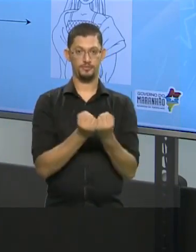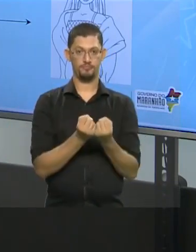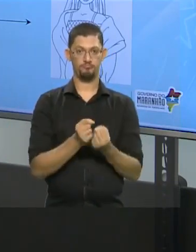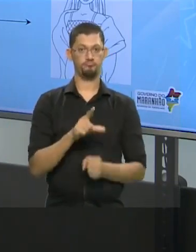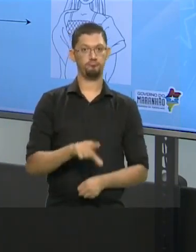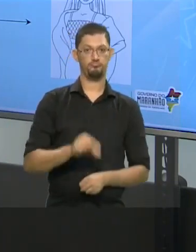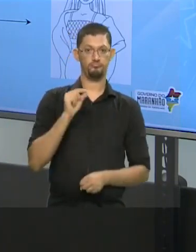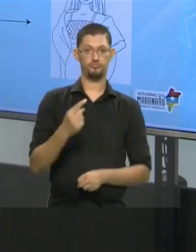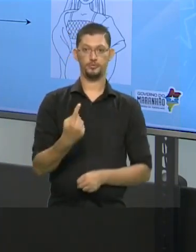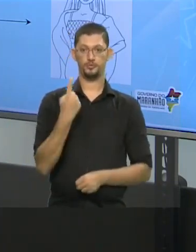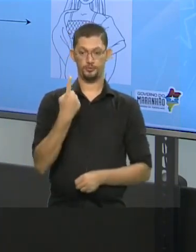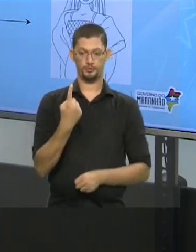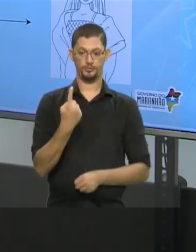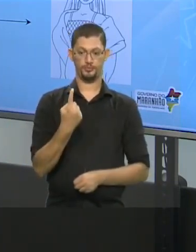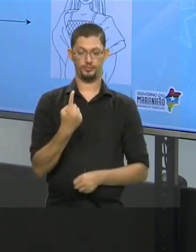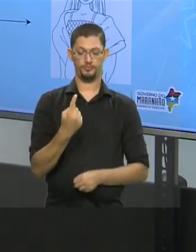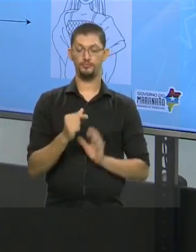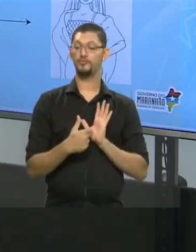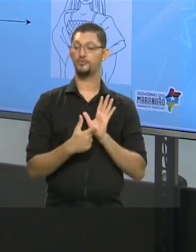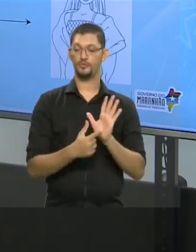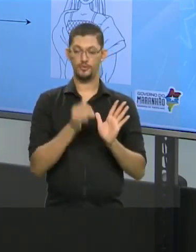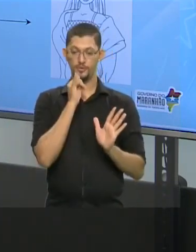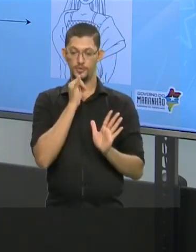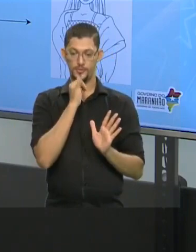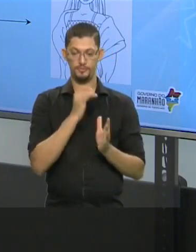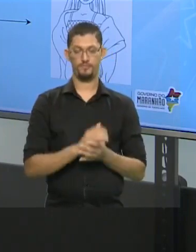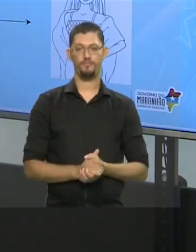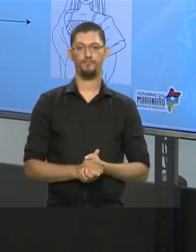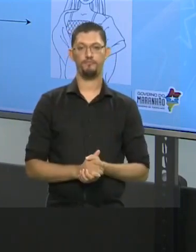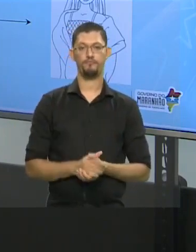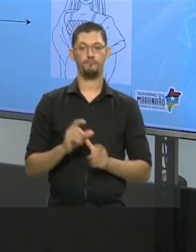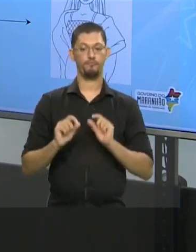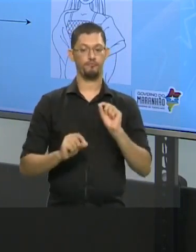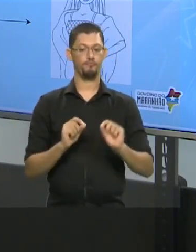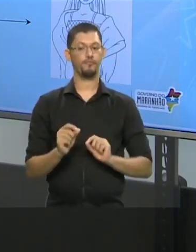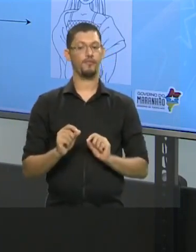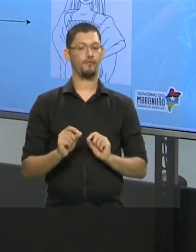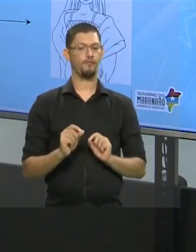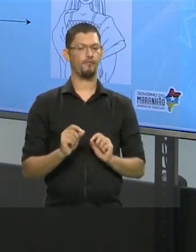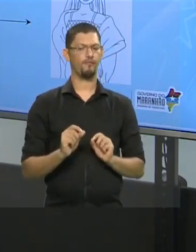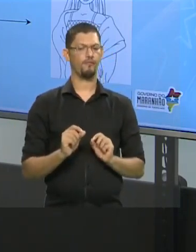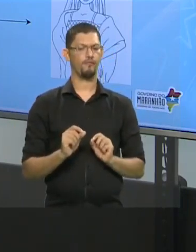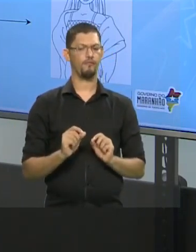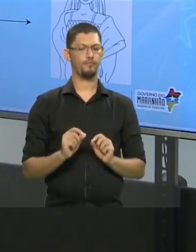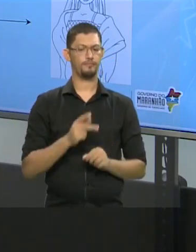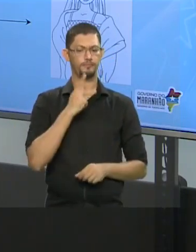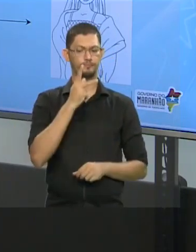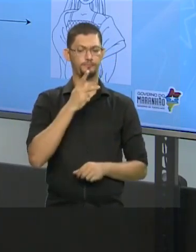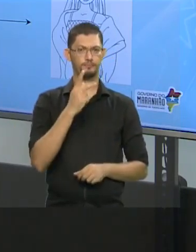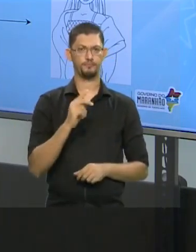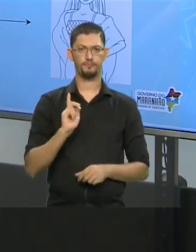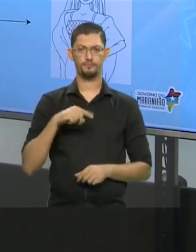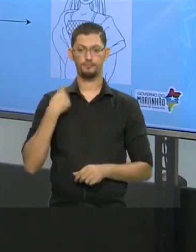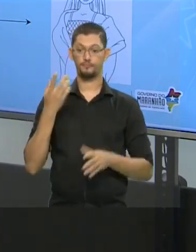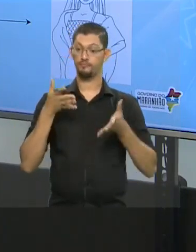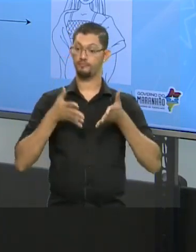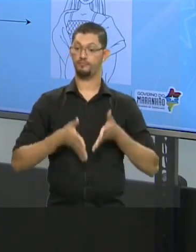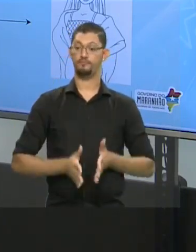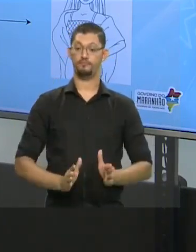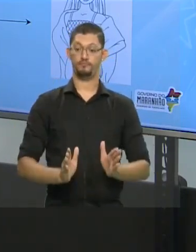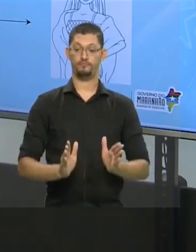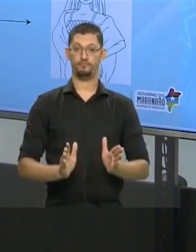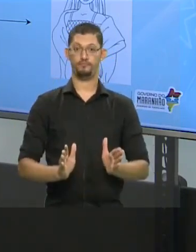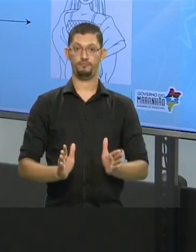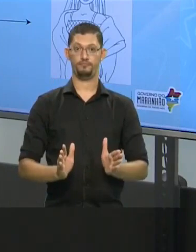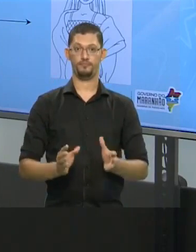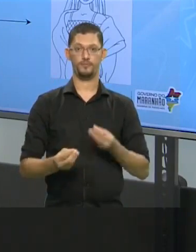gente escolheu um aqui para exemplificar. Mas o que a gente quer dizer com isso? Quando a gente surge, quando